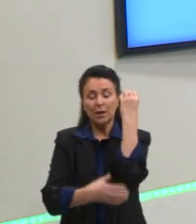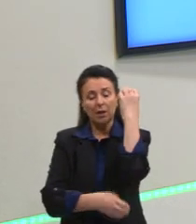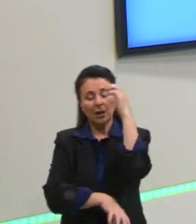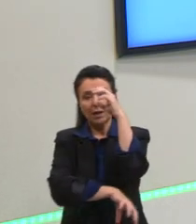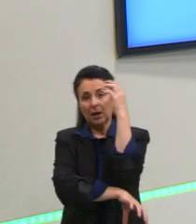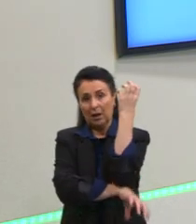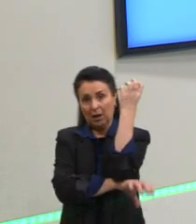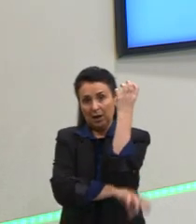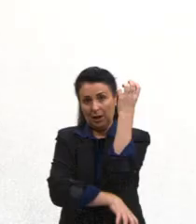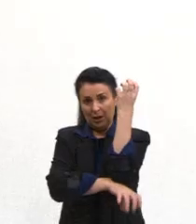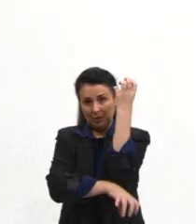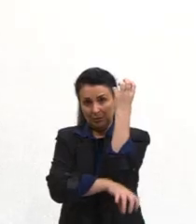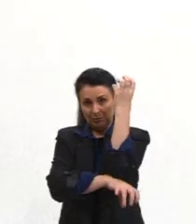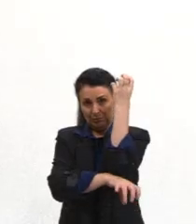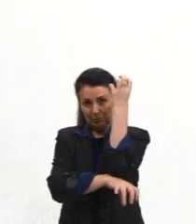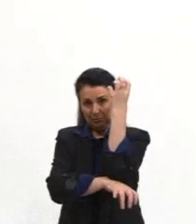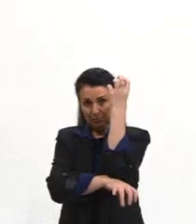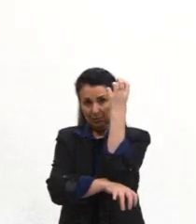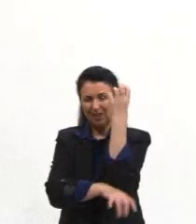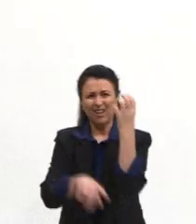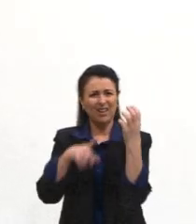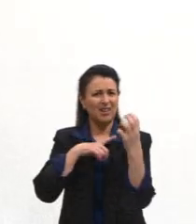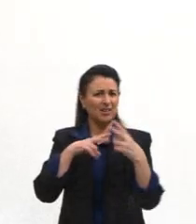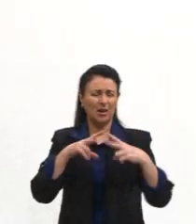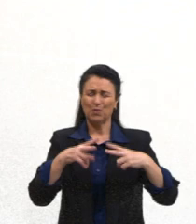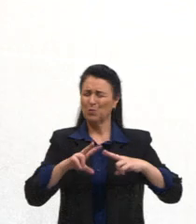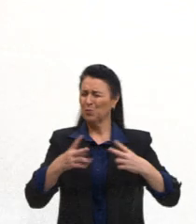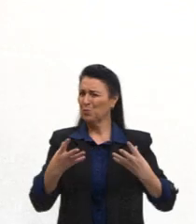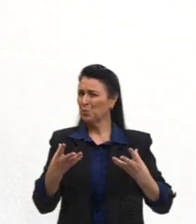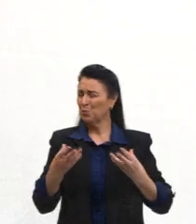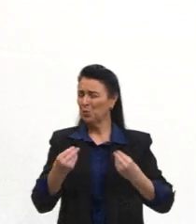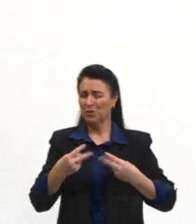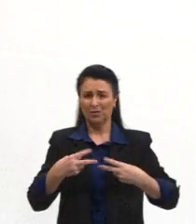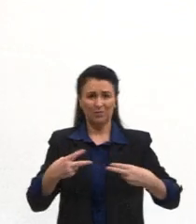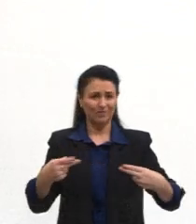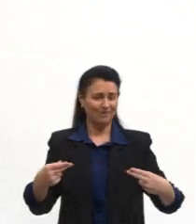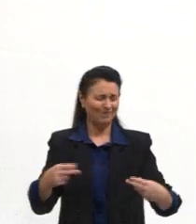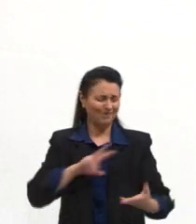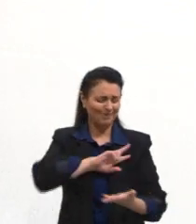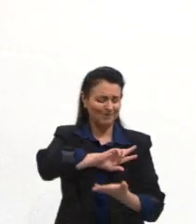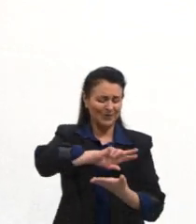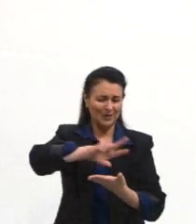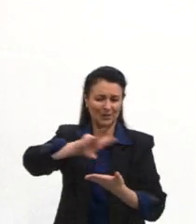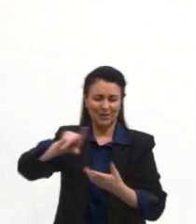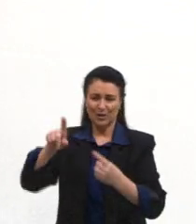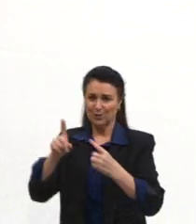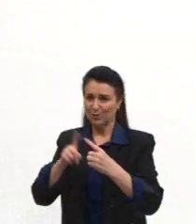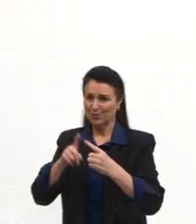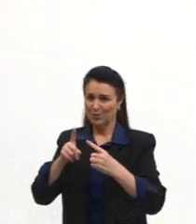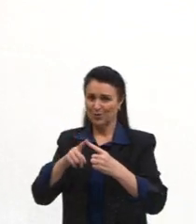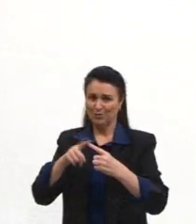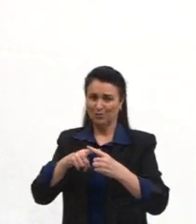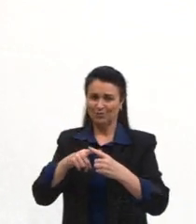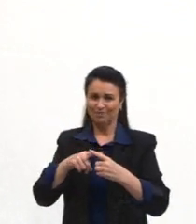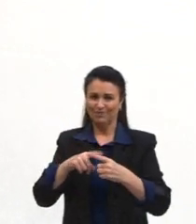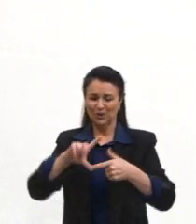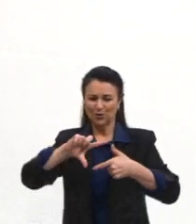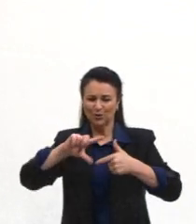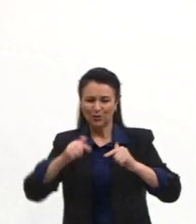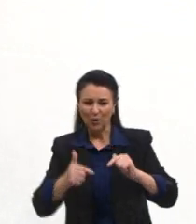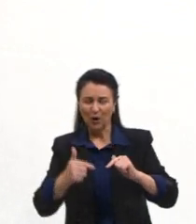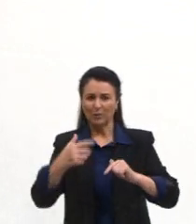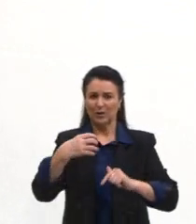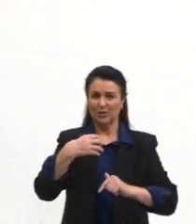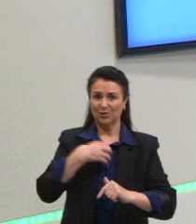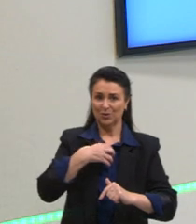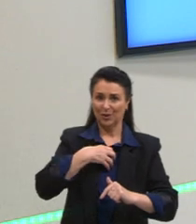Raízes, vocês podem ver uma diversidade, então, de formas, de jeitos das